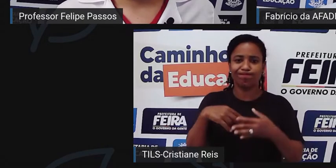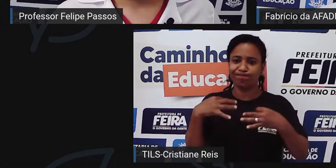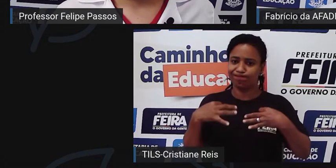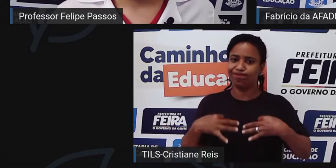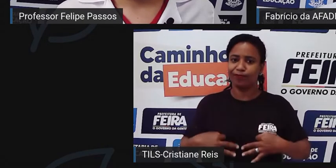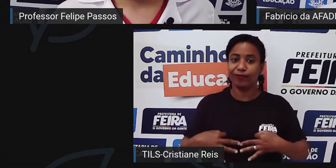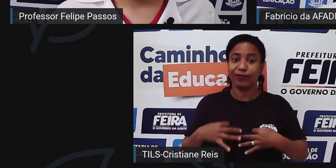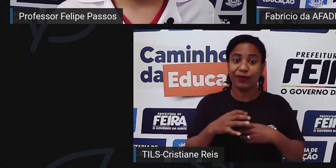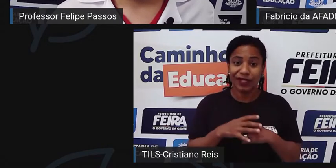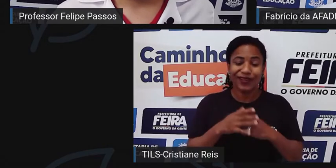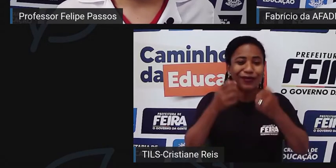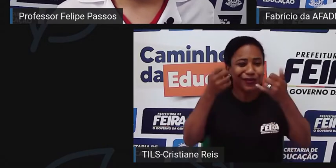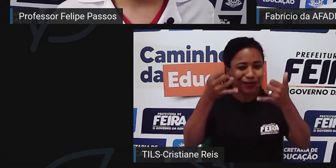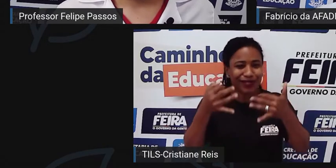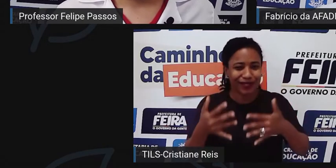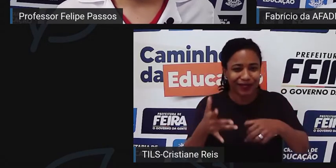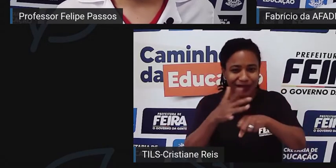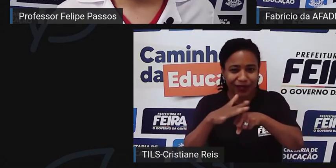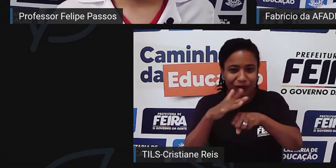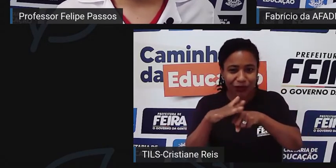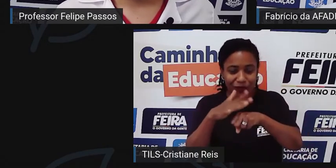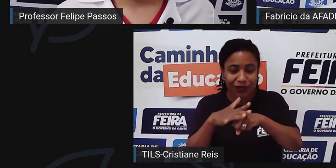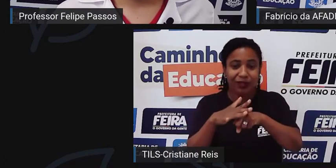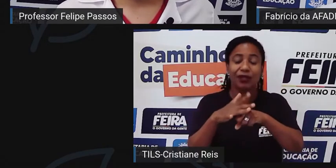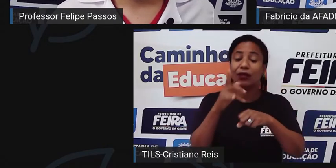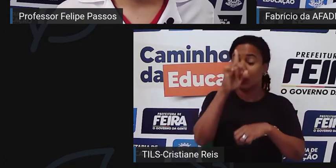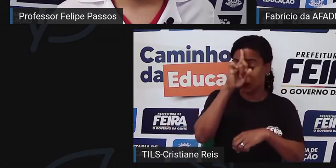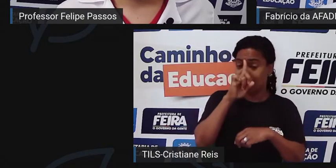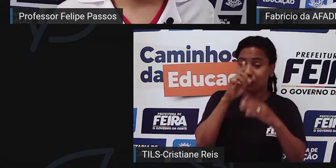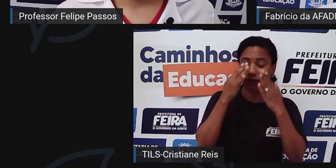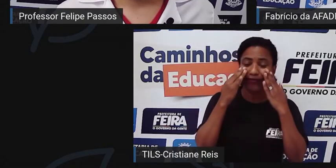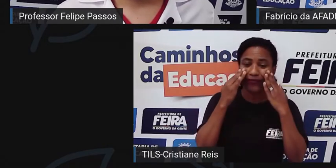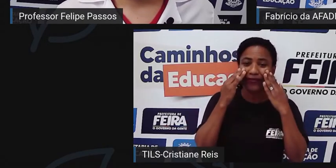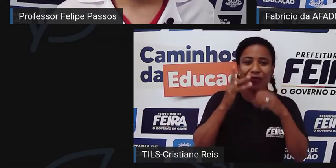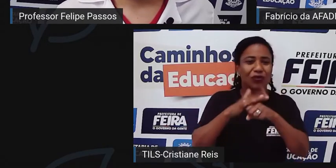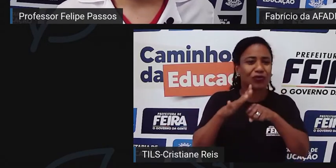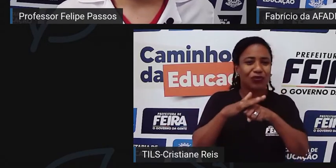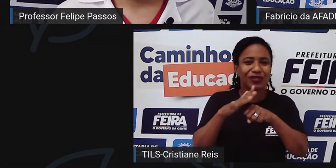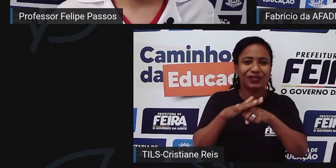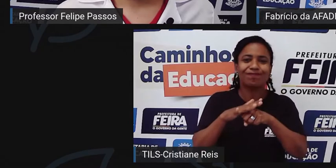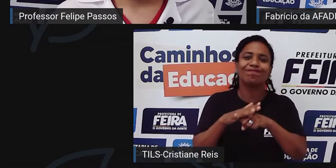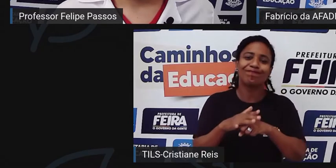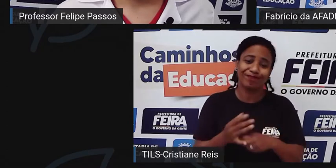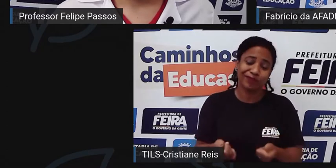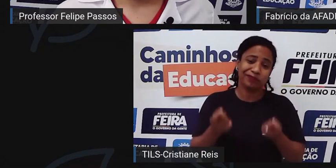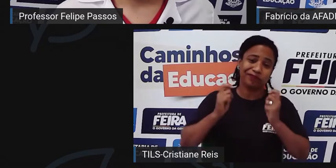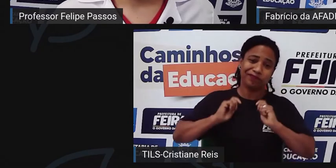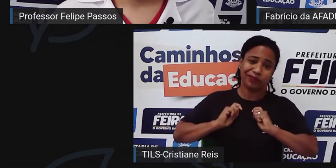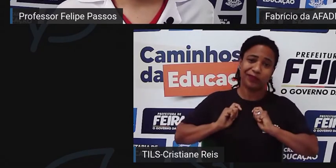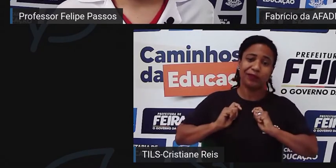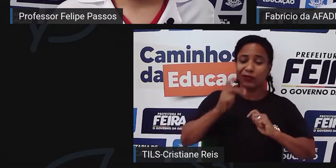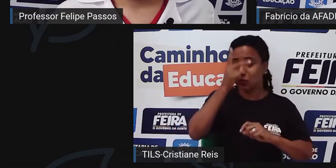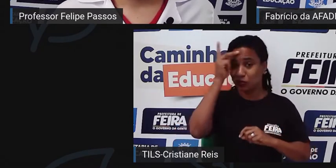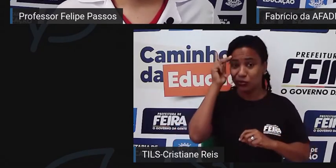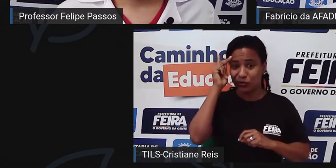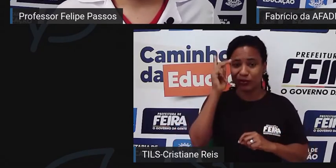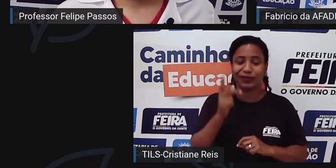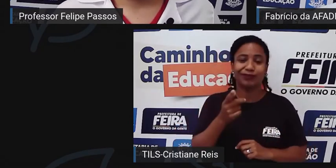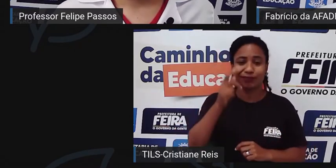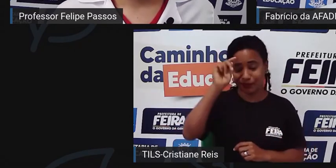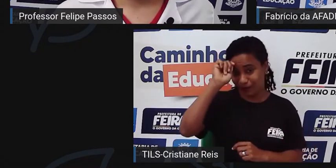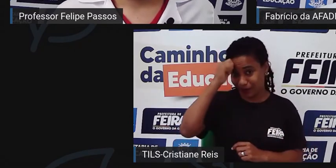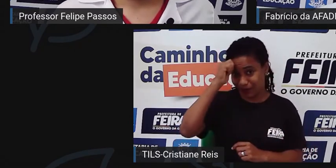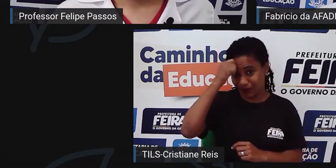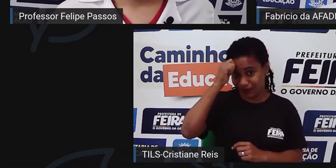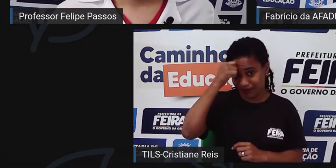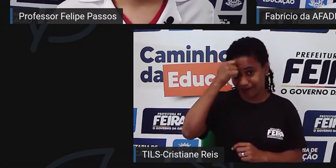a doença fosiforme, ela é uma doença que faz parte da doença da população negra. E não existe falar da